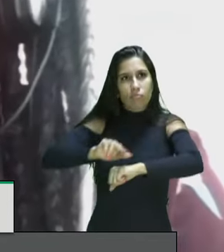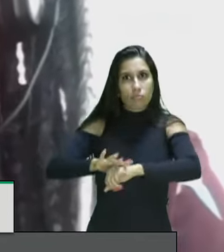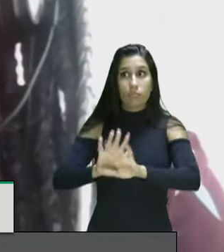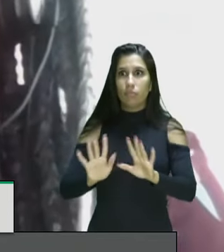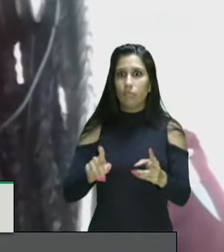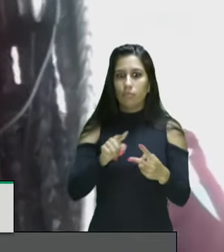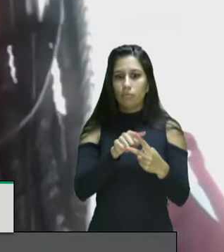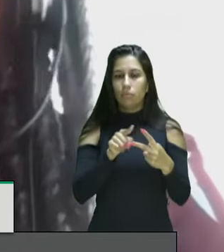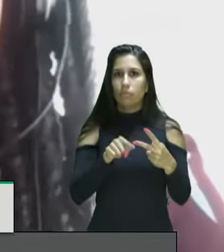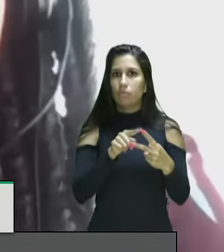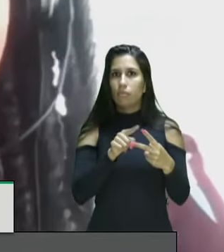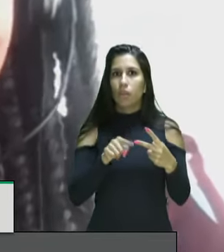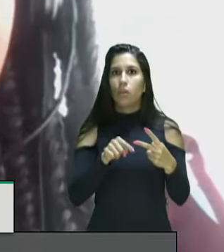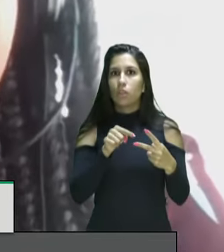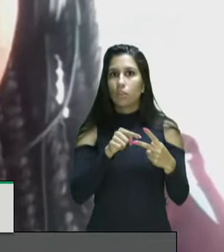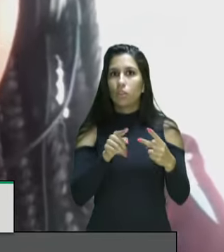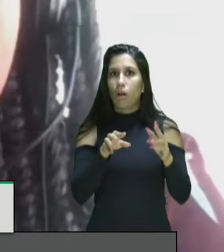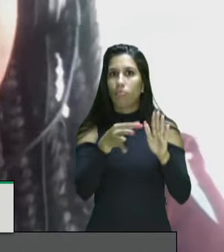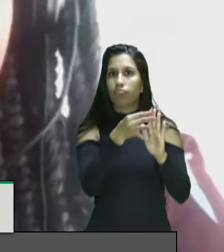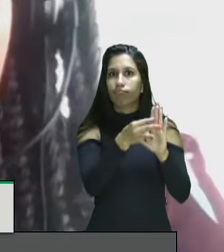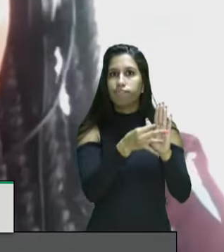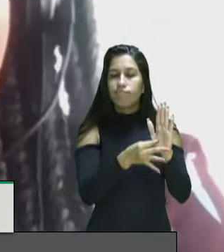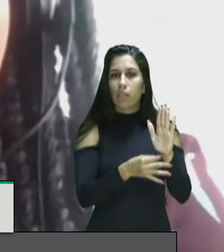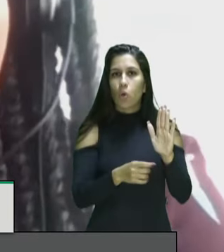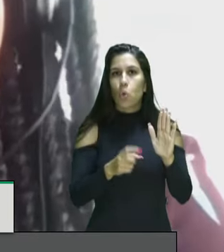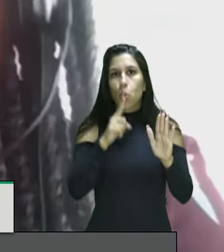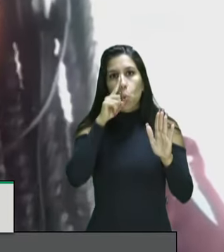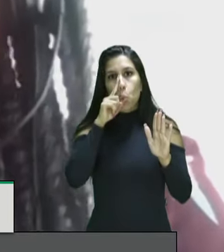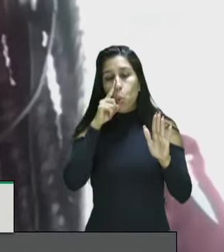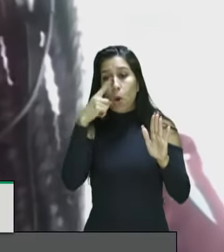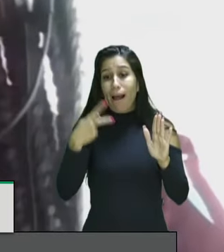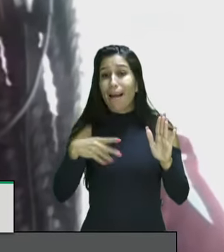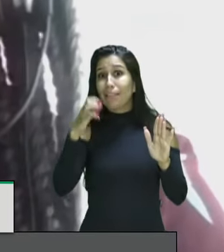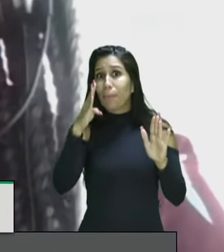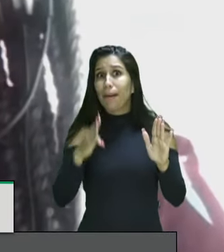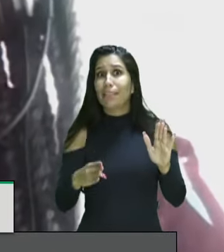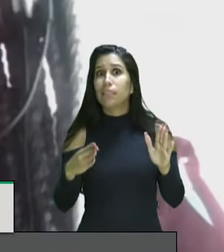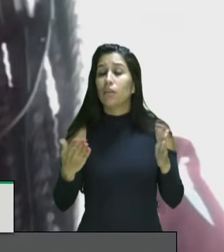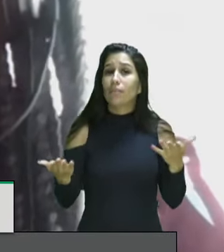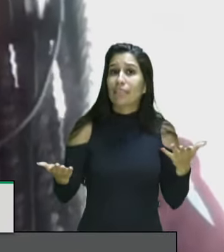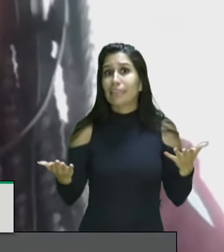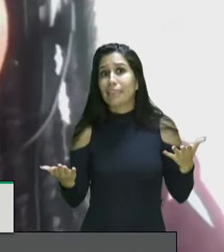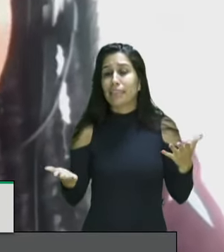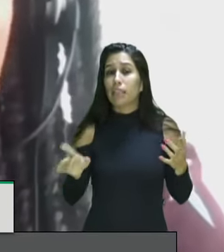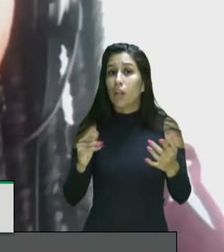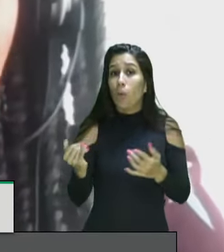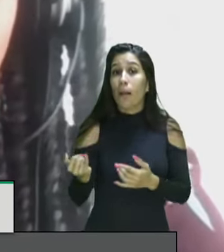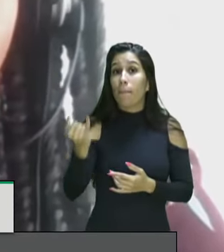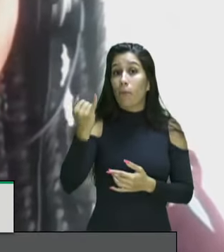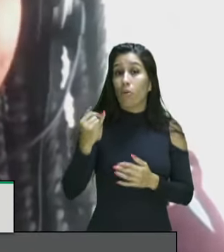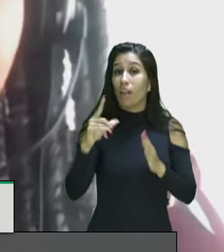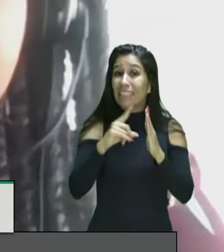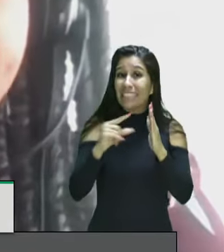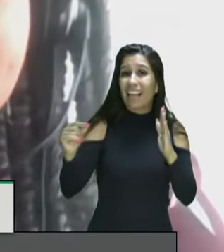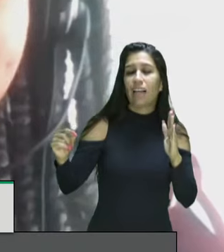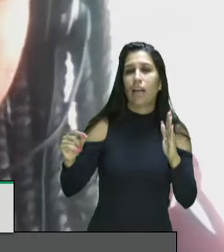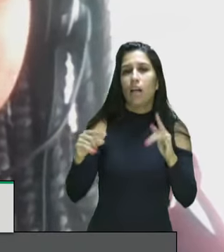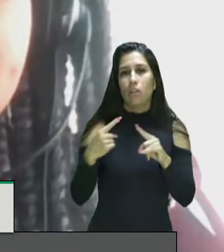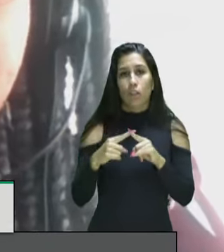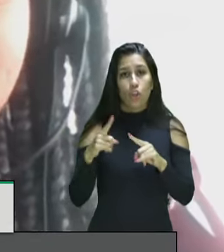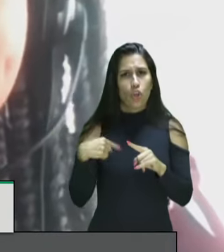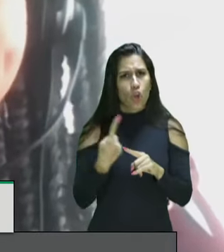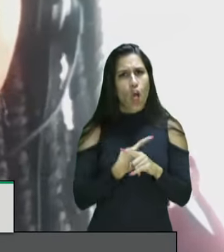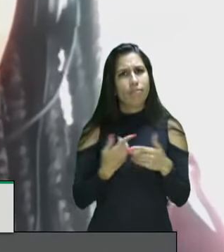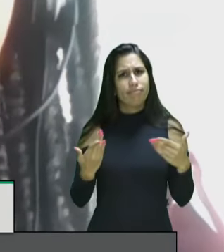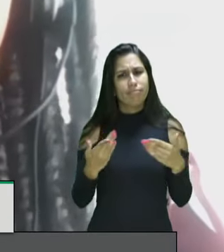risco no Brasil como também já foi apontado aqui nas falas que me antecederam acho que é importante destacar o desmonte que a gente teve das